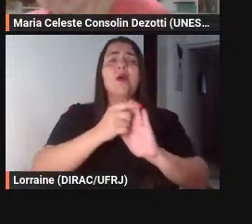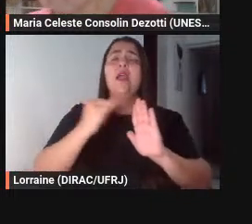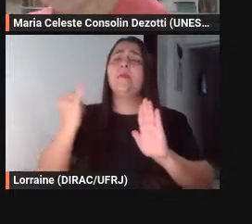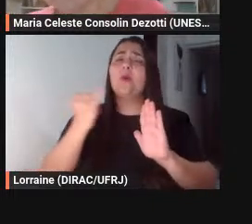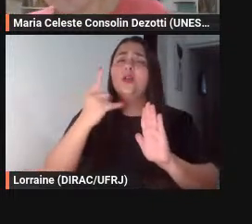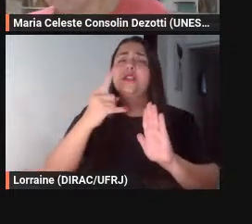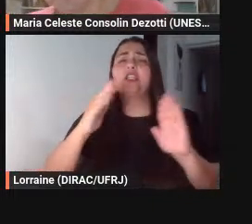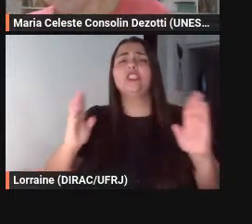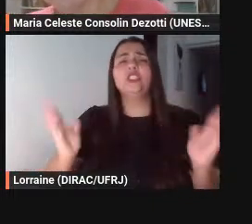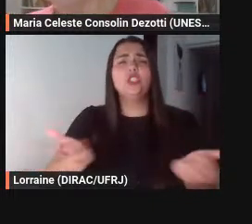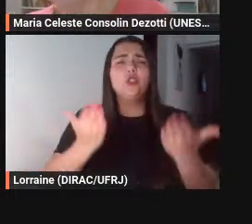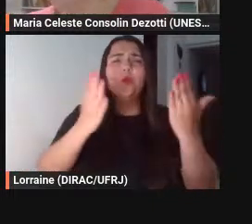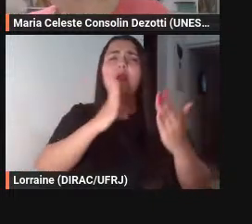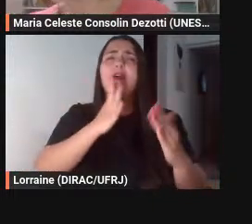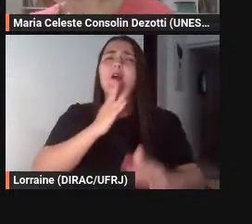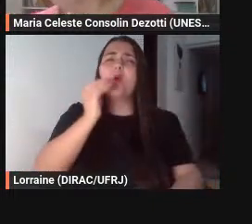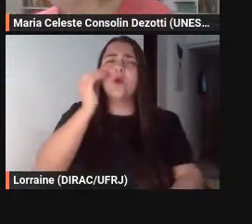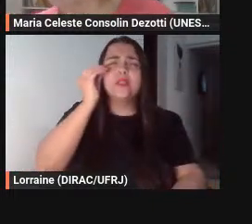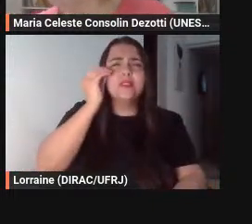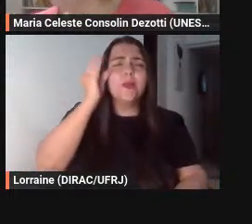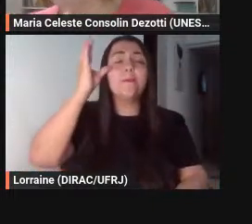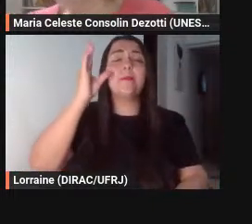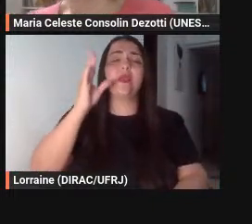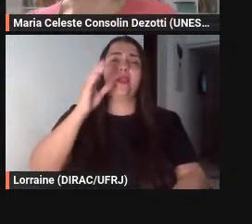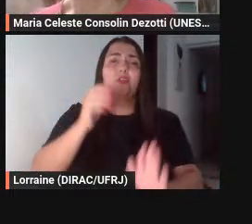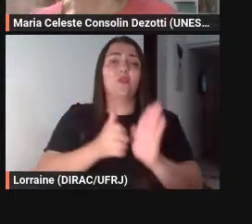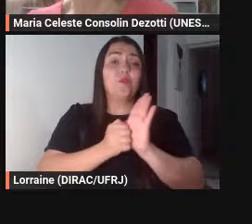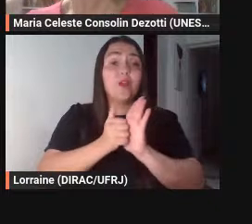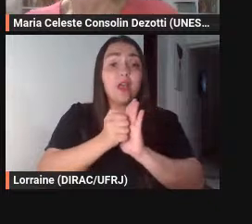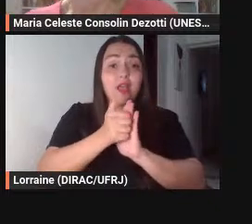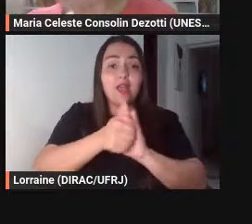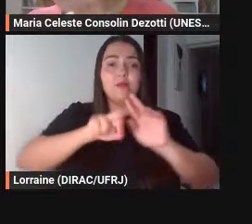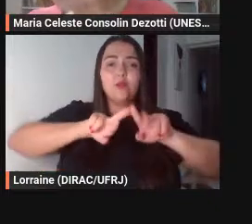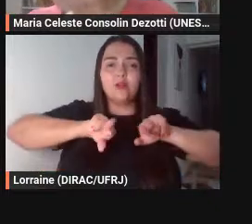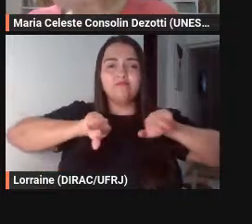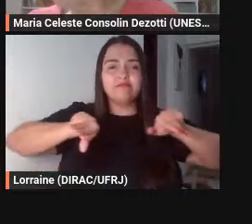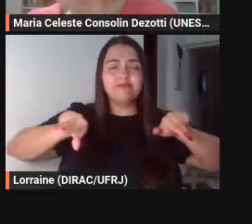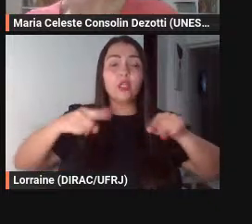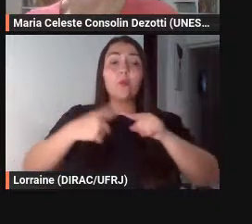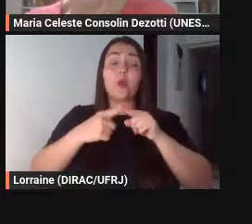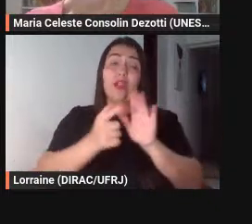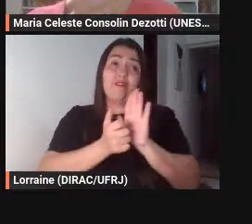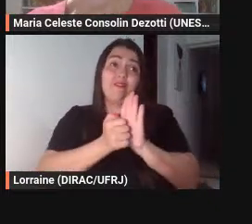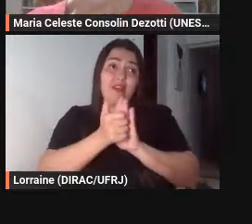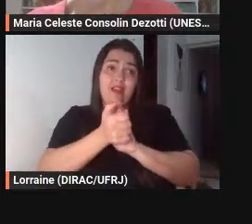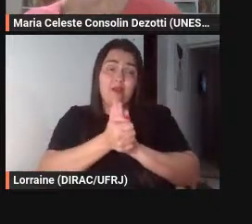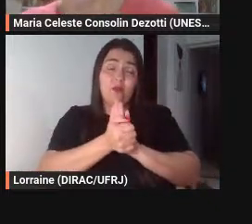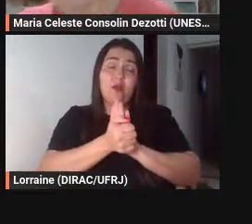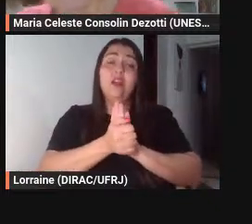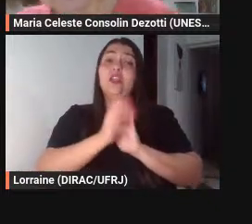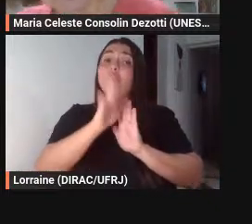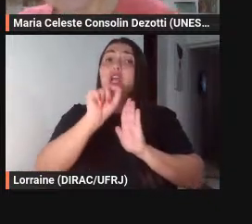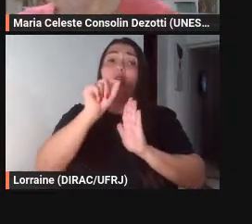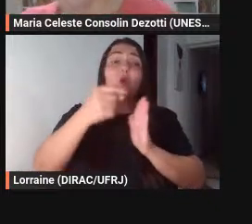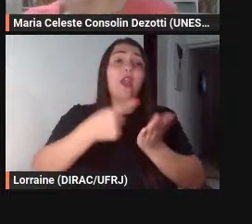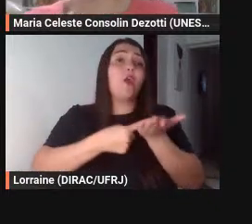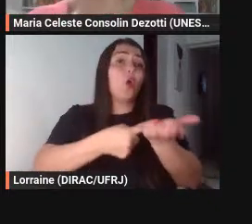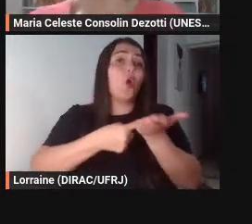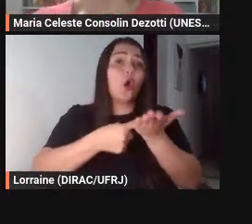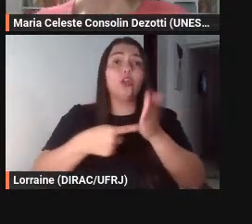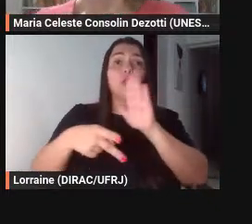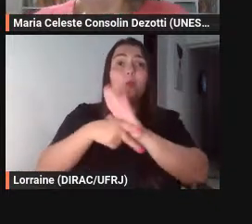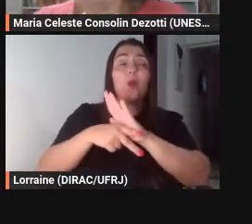conhecimento das fábulas porque a fábula já se tornou um código alegórico